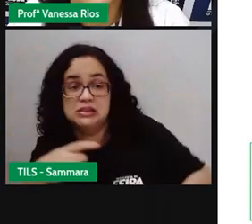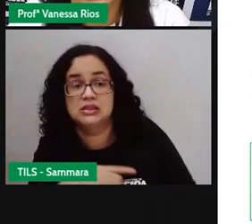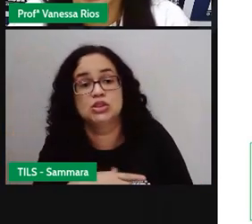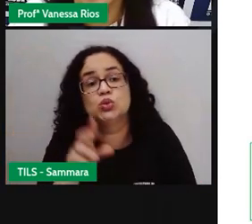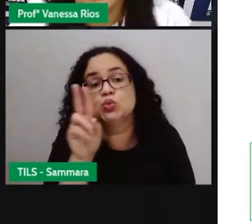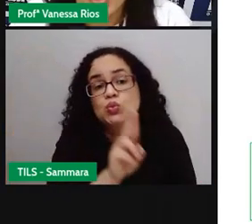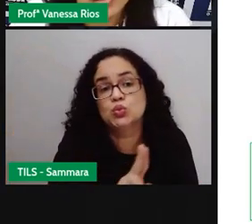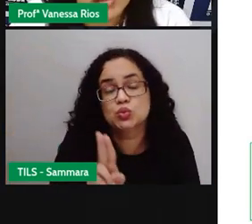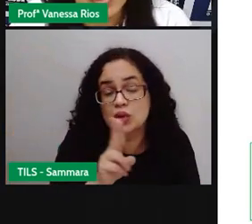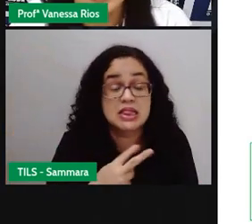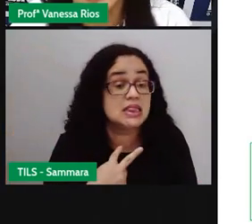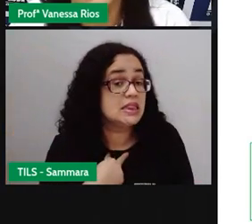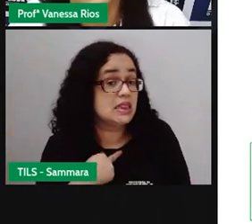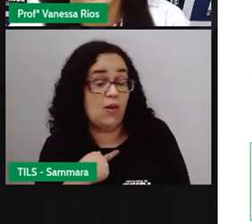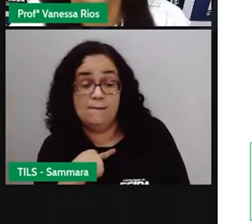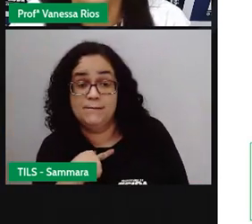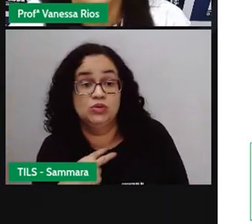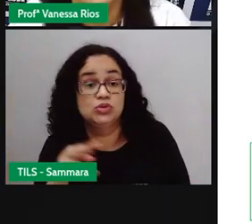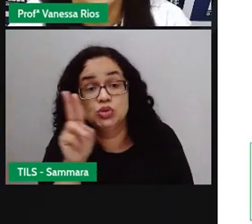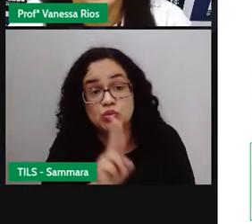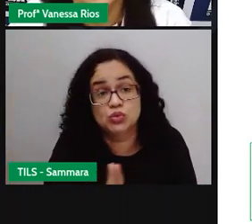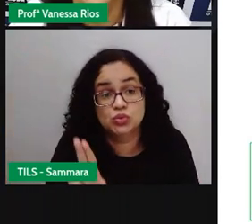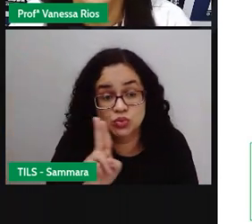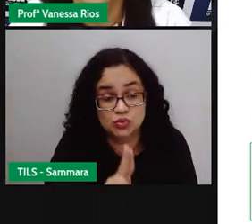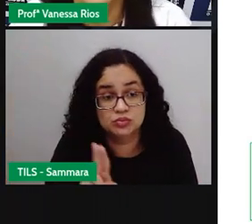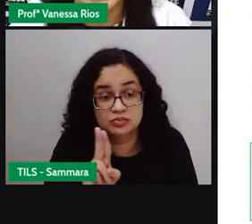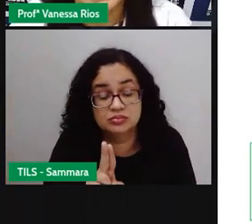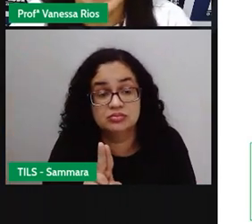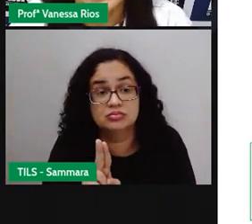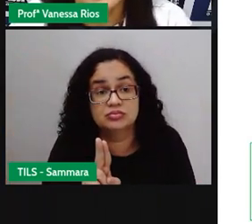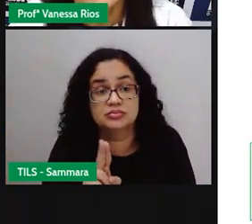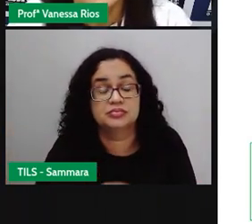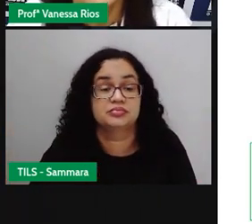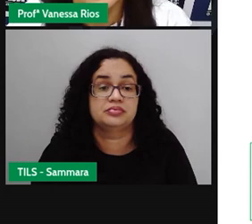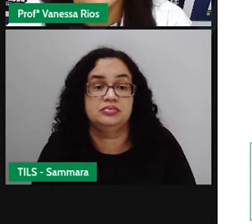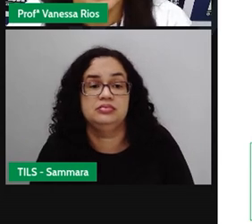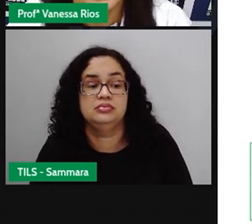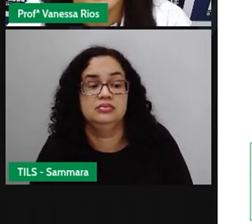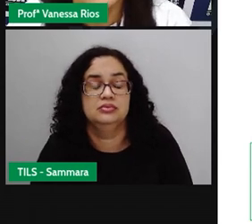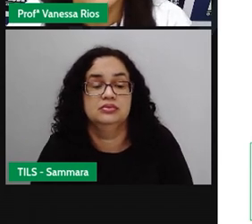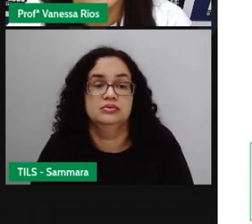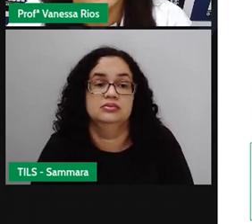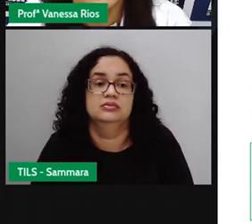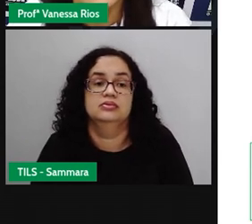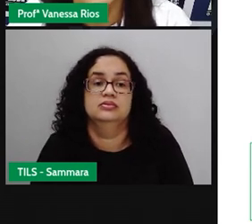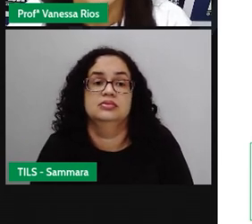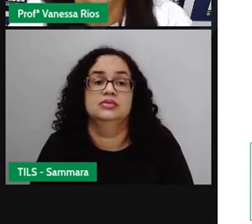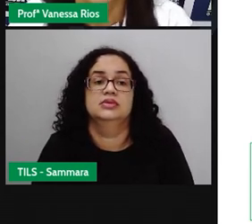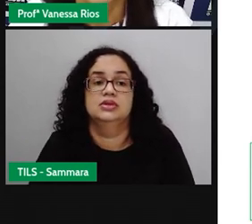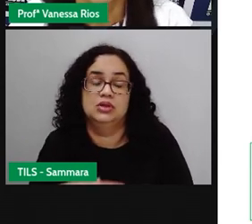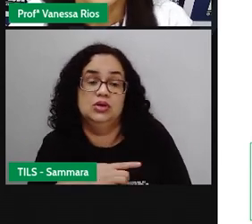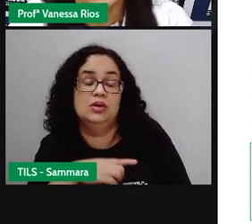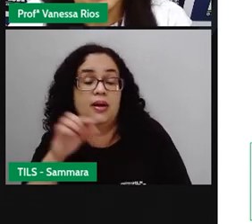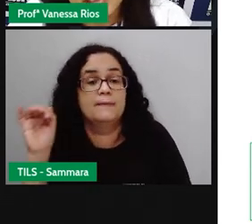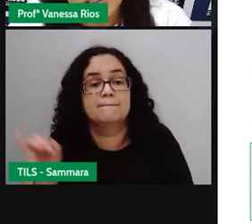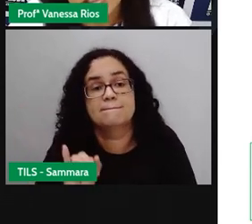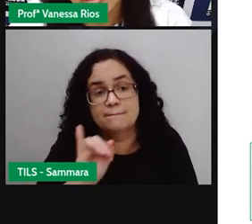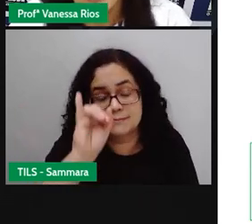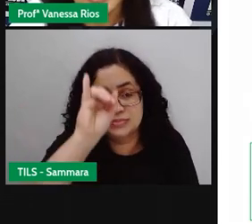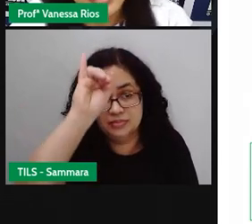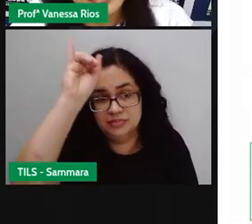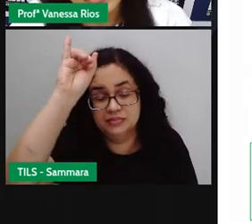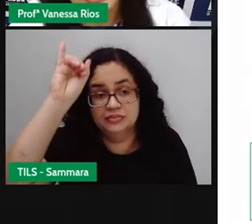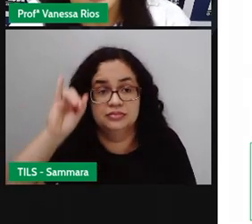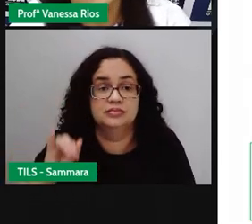usadas, elas não podem mais ser usadas, para que a gente não traga aí, nessa, desse fato tão importante,